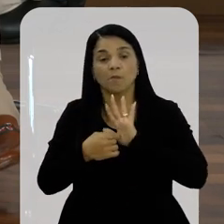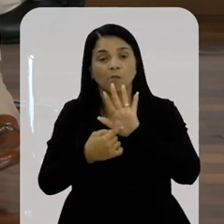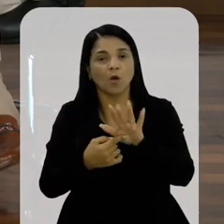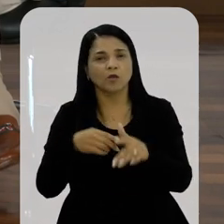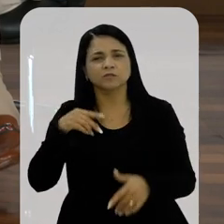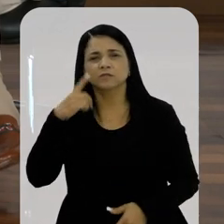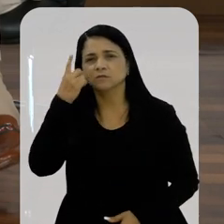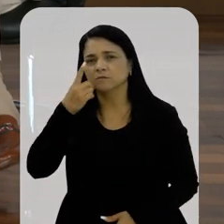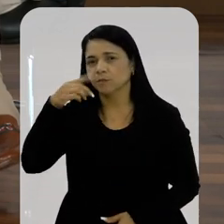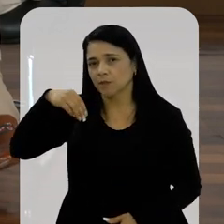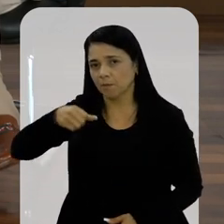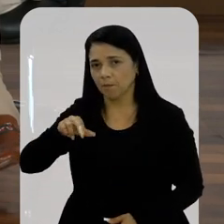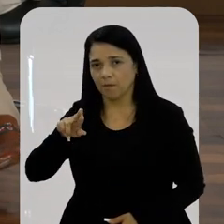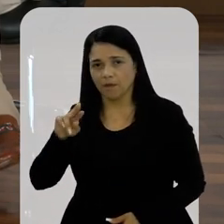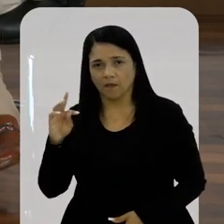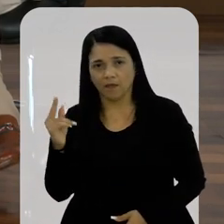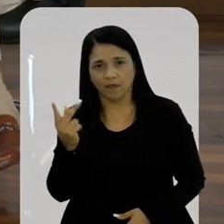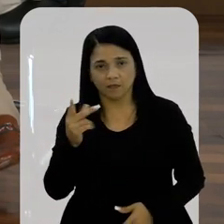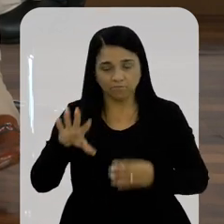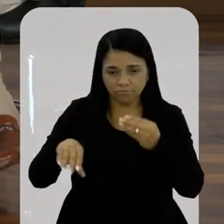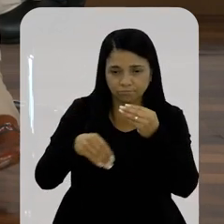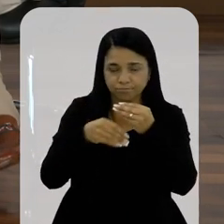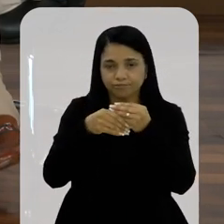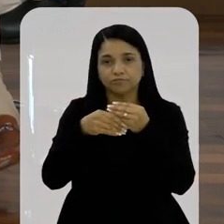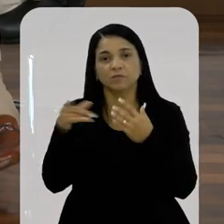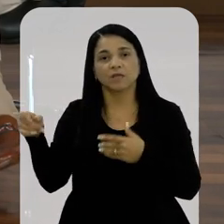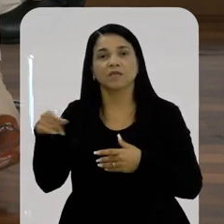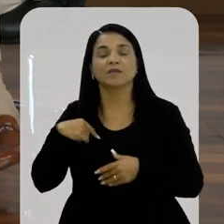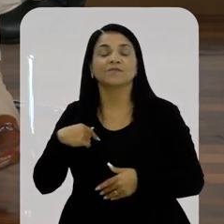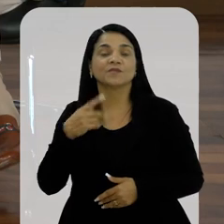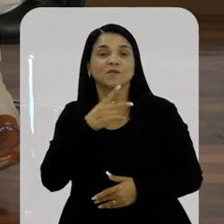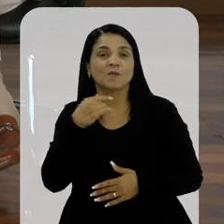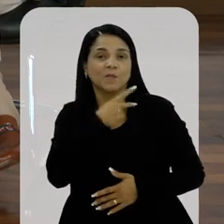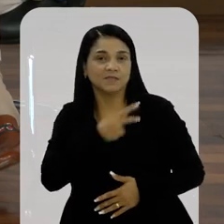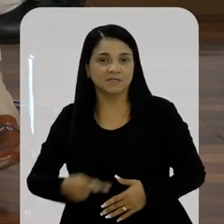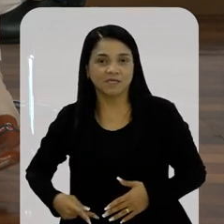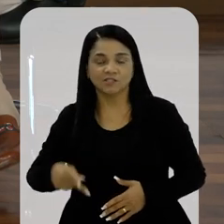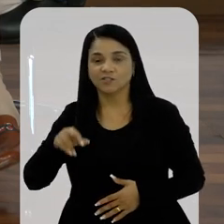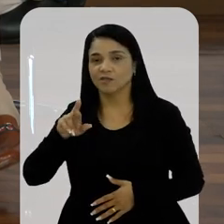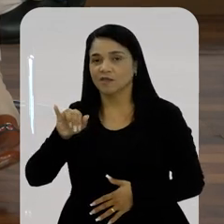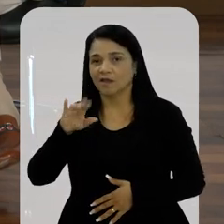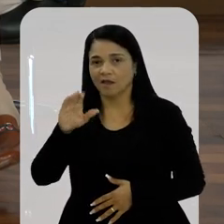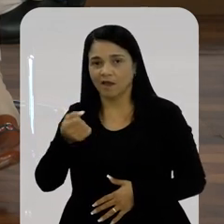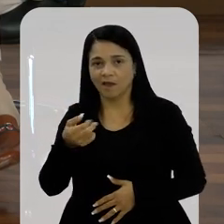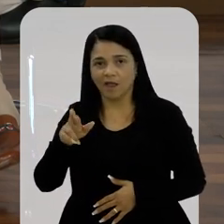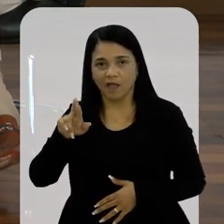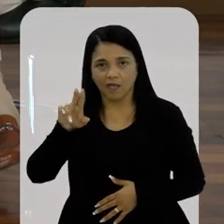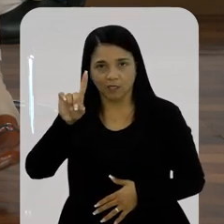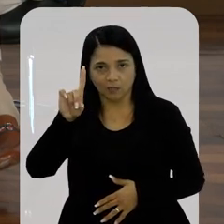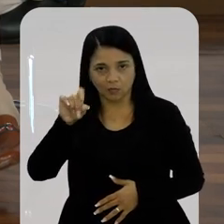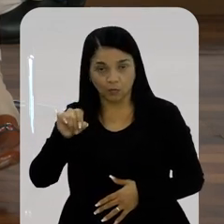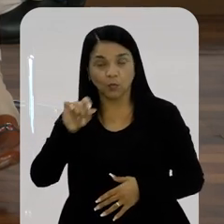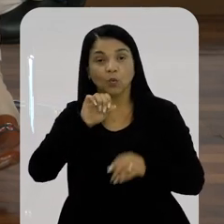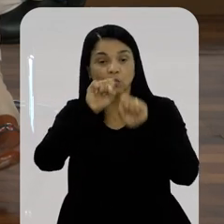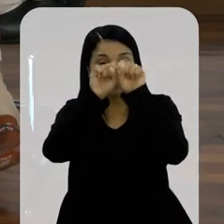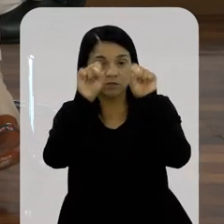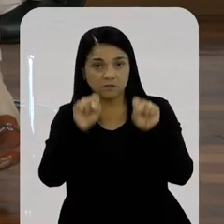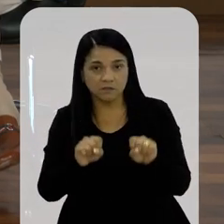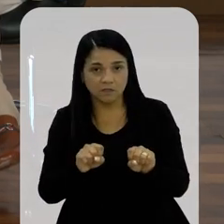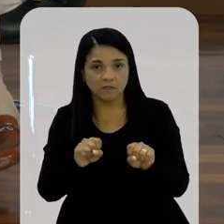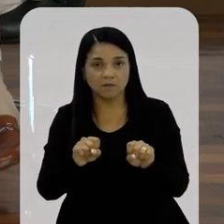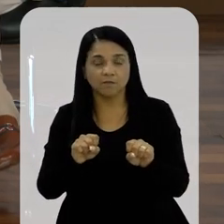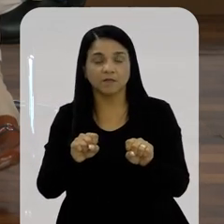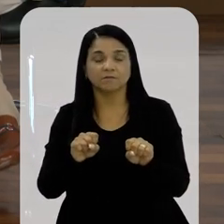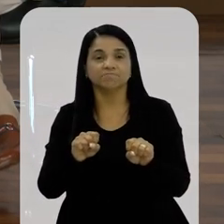a deputada traz um elemento que é complementado pelo presidente Ricardo aqui do Instituto Carlos Saga, que é a questão